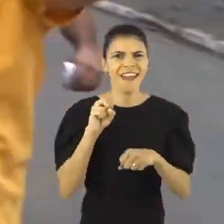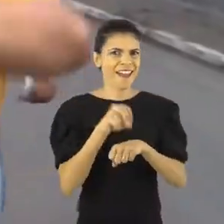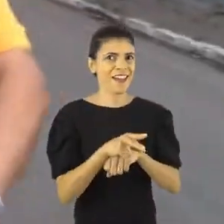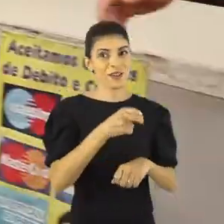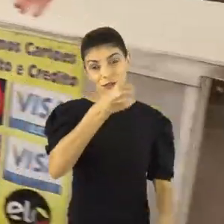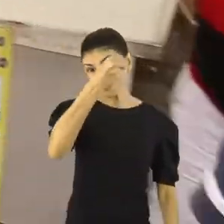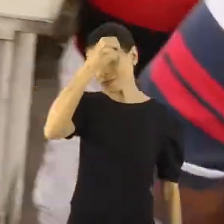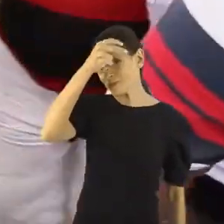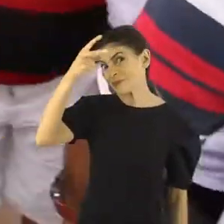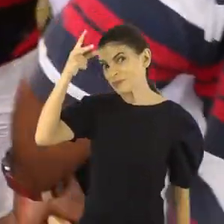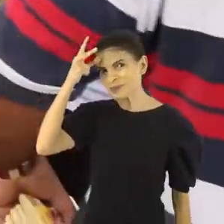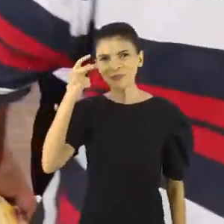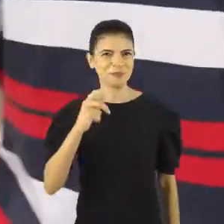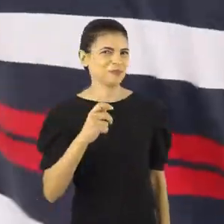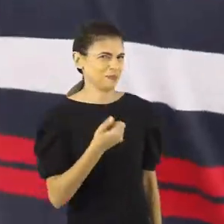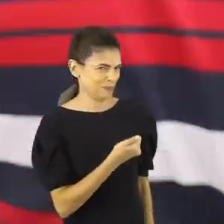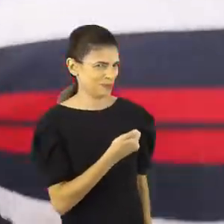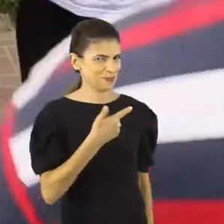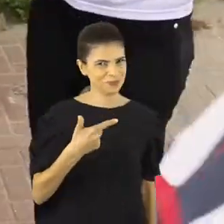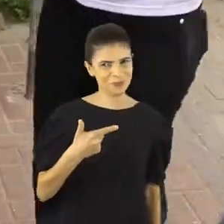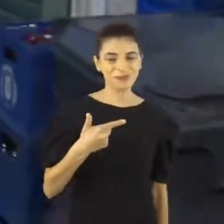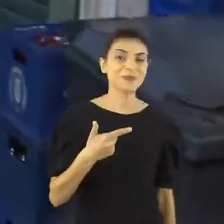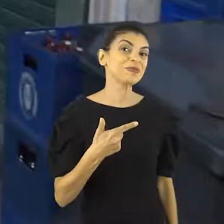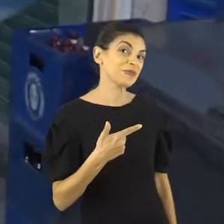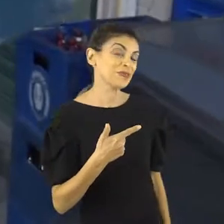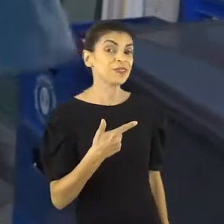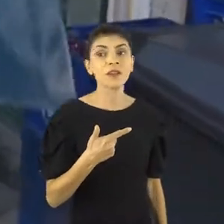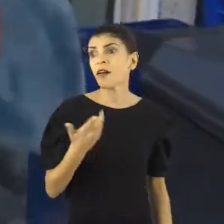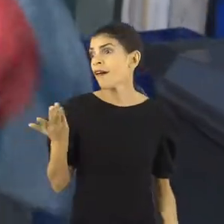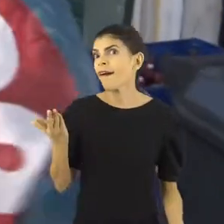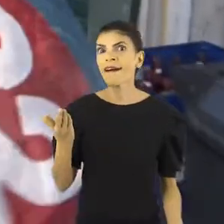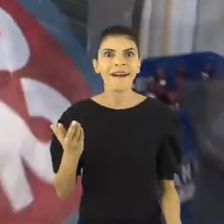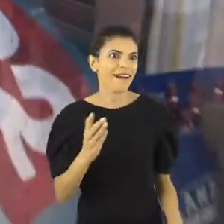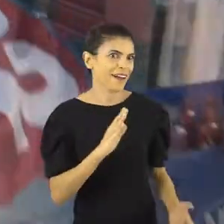quer, Dica 22,